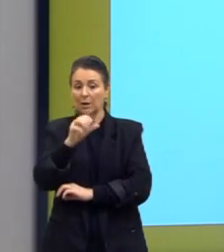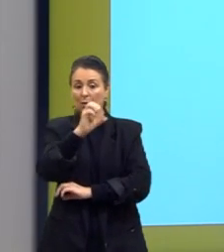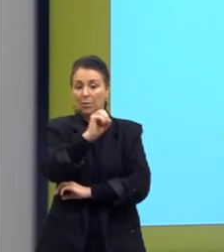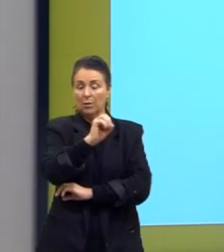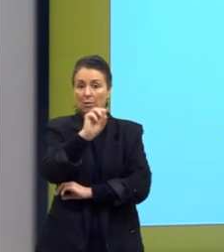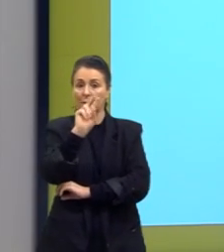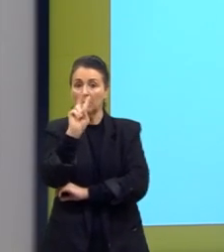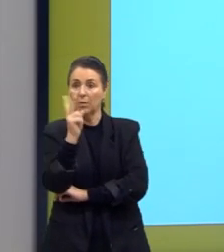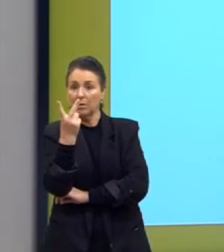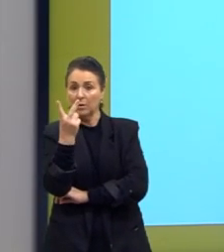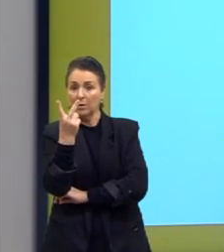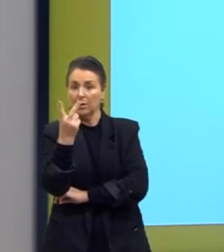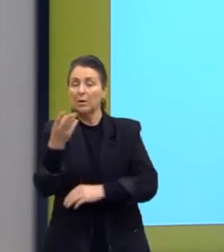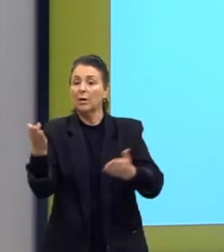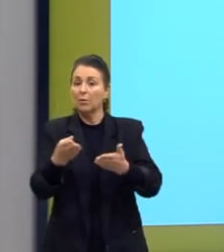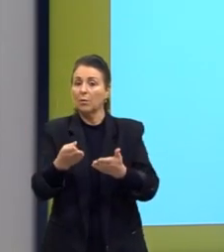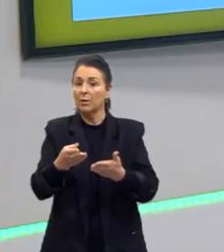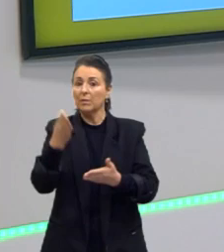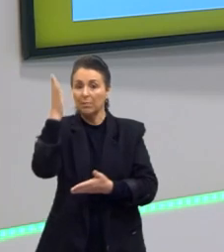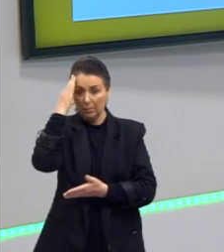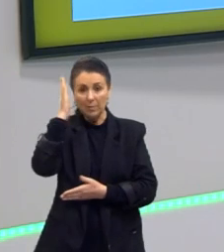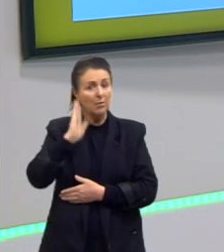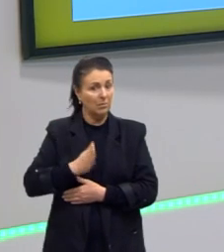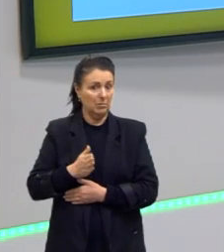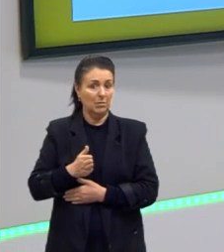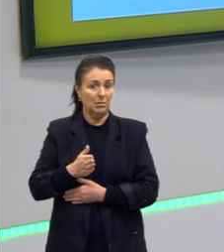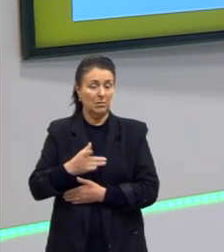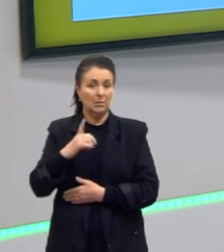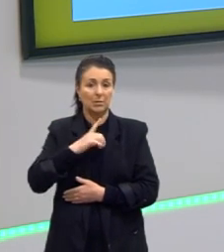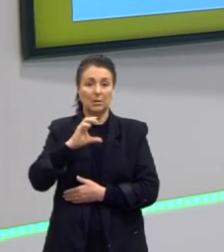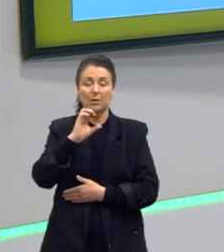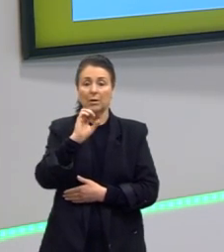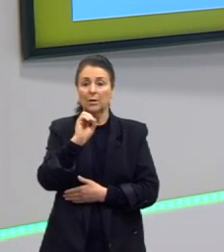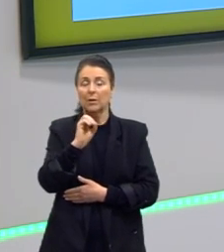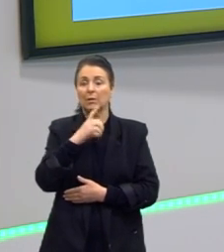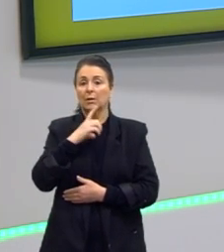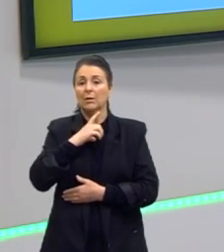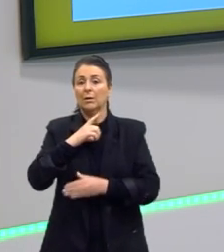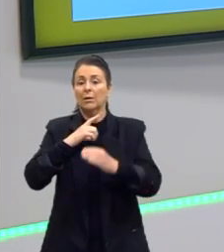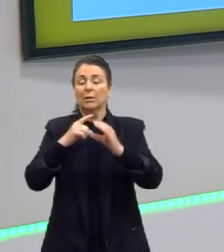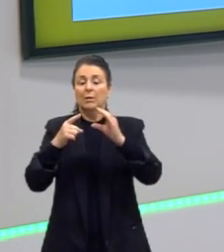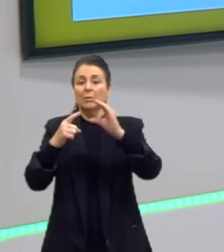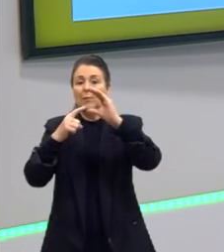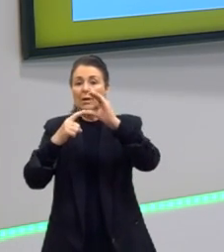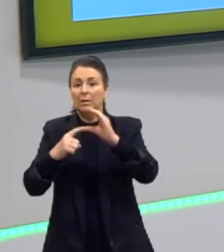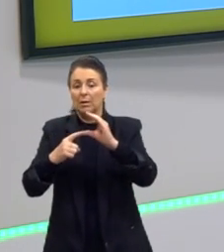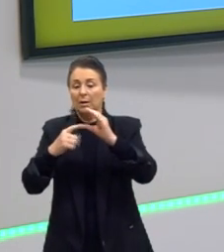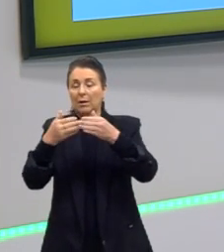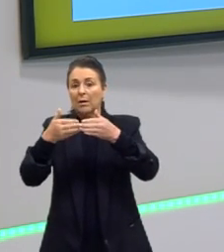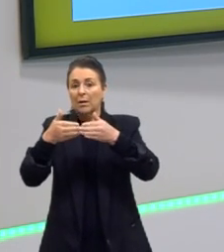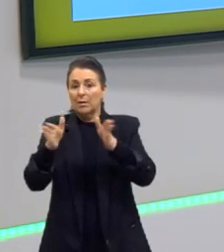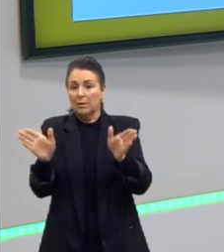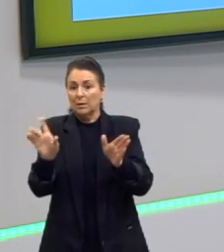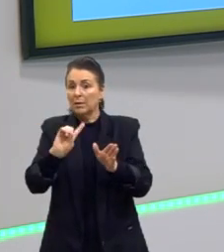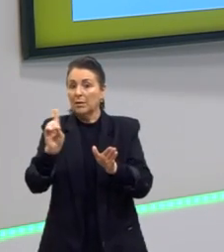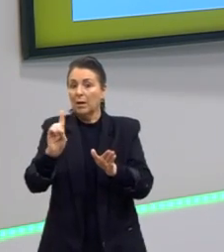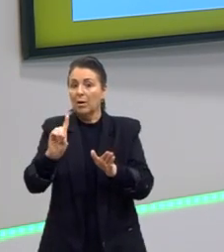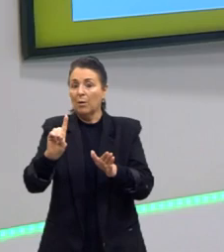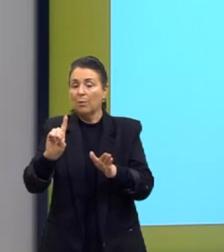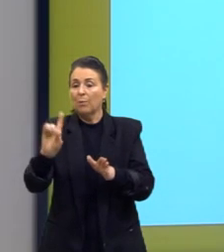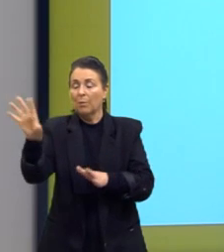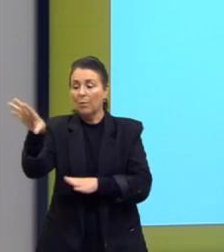altura das aulas, vocês têm que saber o que é uma hidroxila. Se eu tenho uma hidroxila numa cadeia aberta, numa cadeia não aromática,